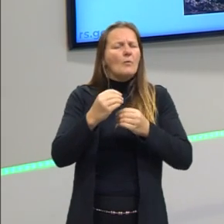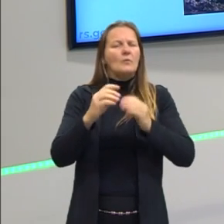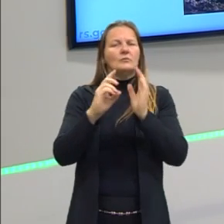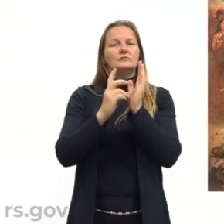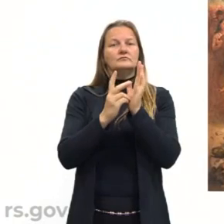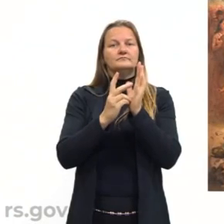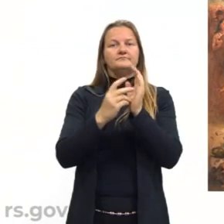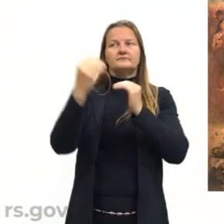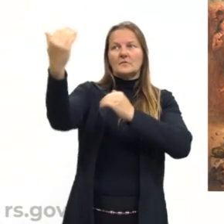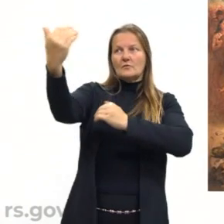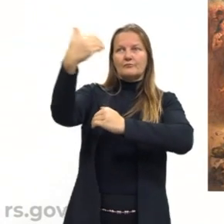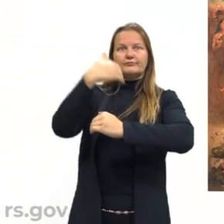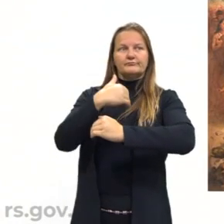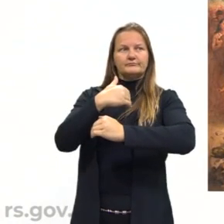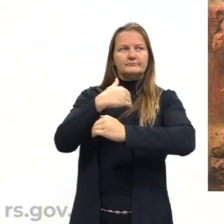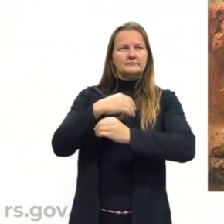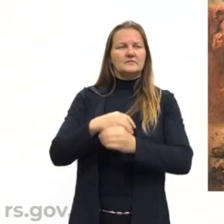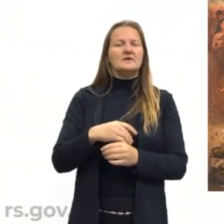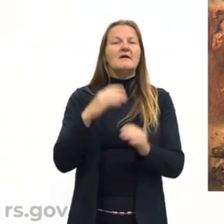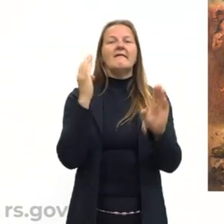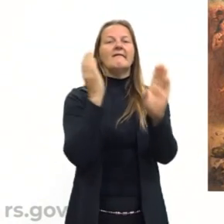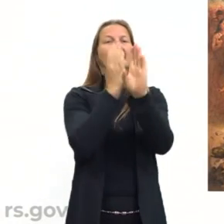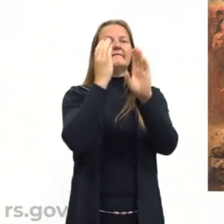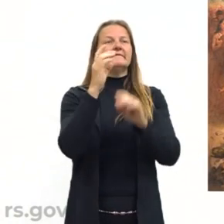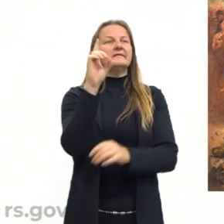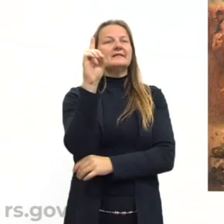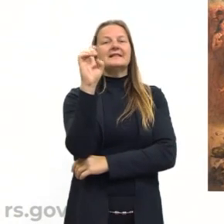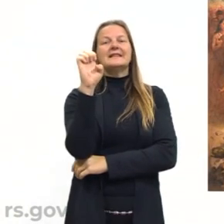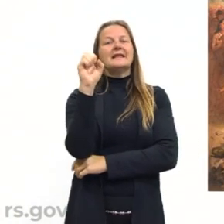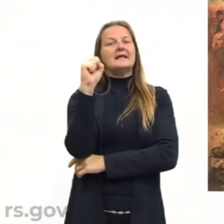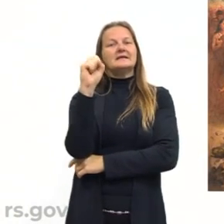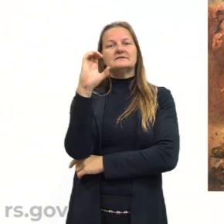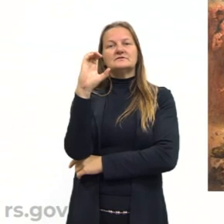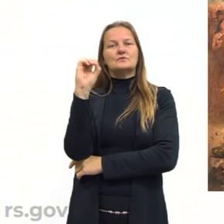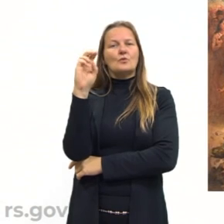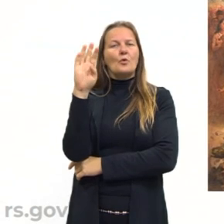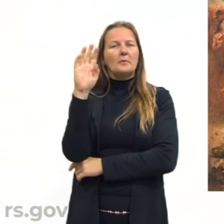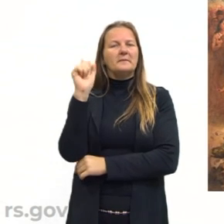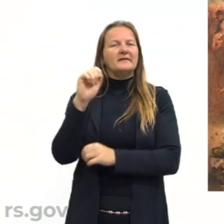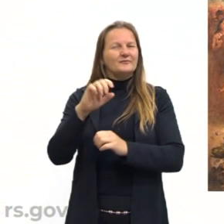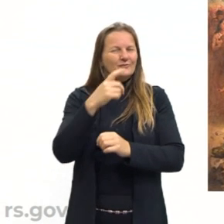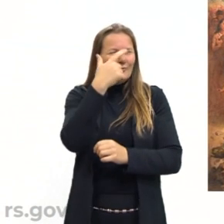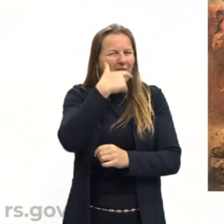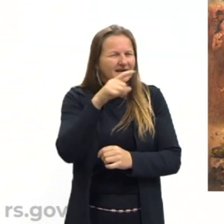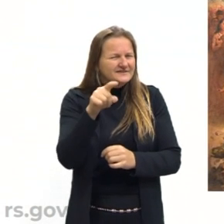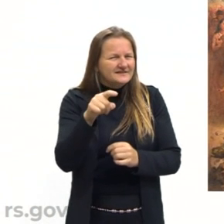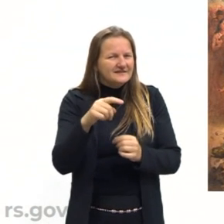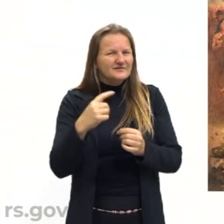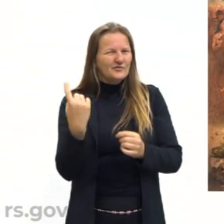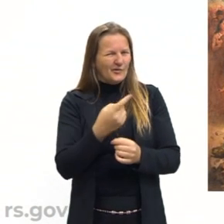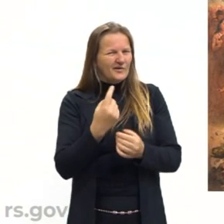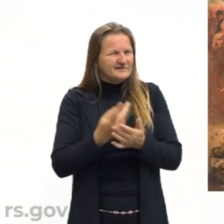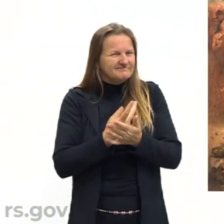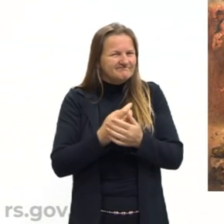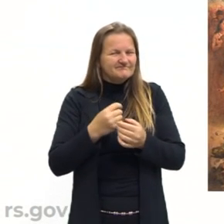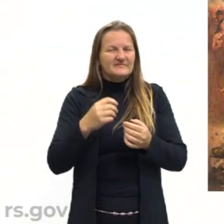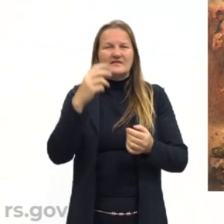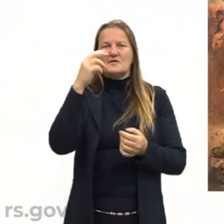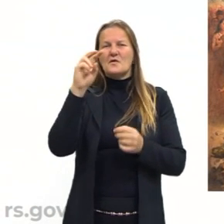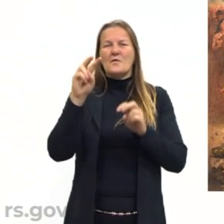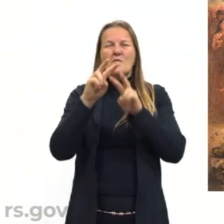em dia, se a gente continua falando descobrimento, a gente não está reforçando essa visão colonial